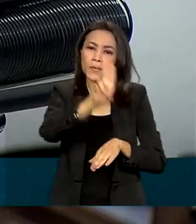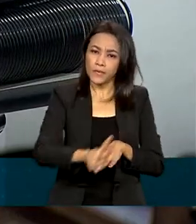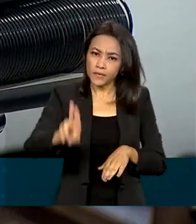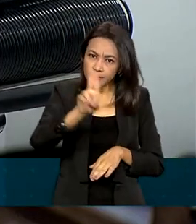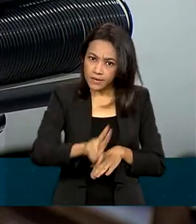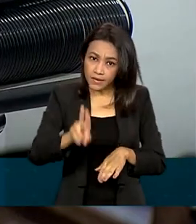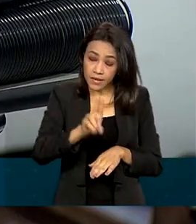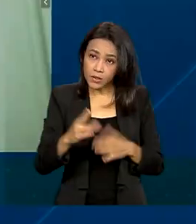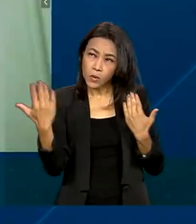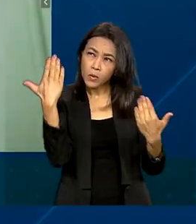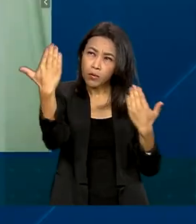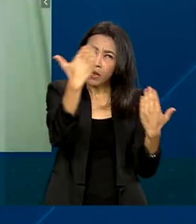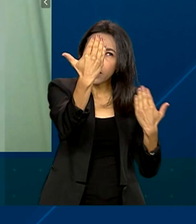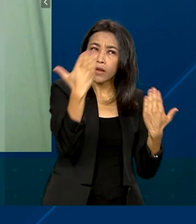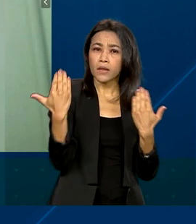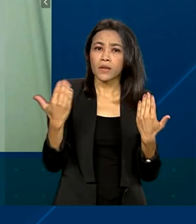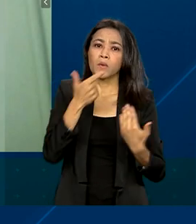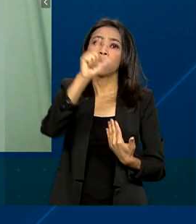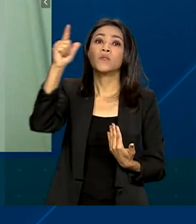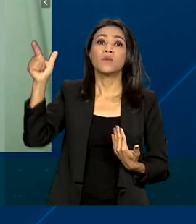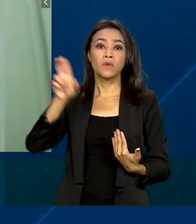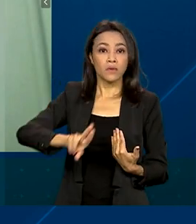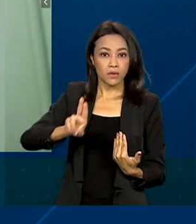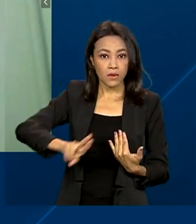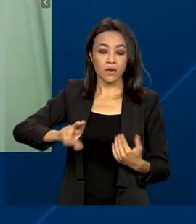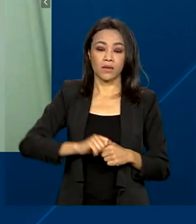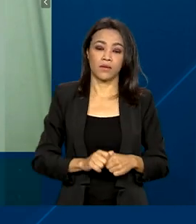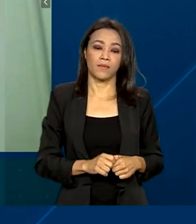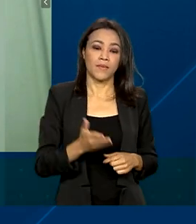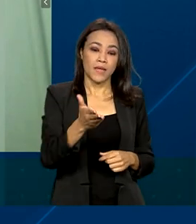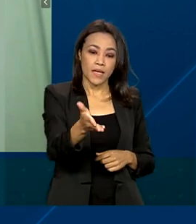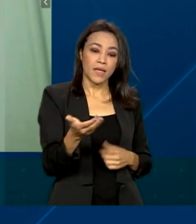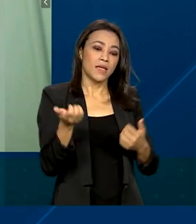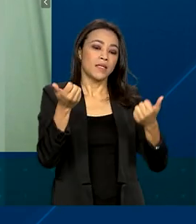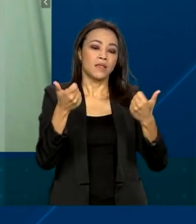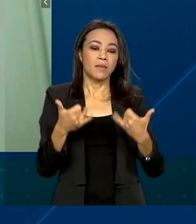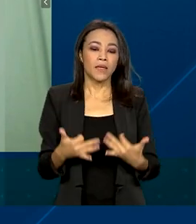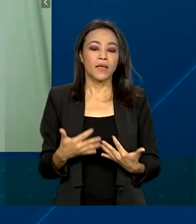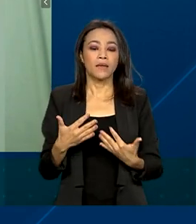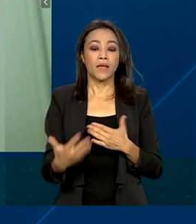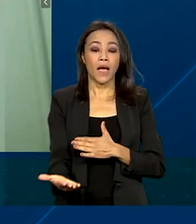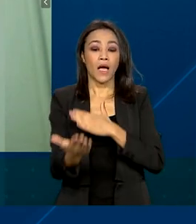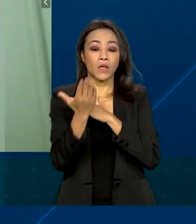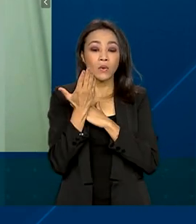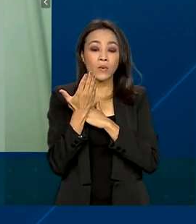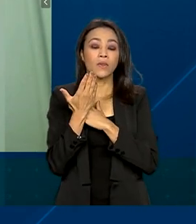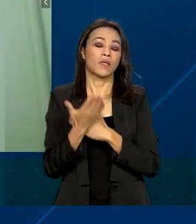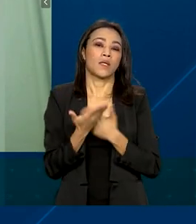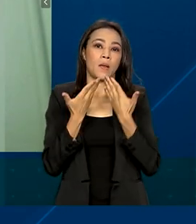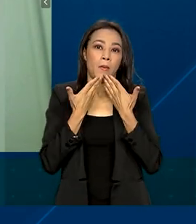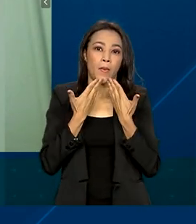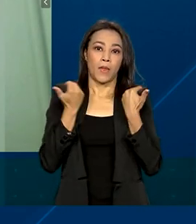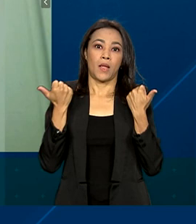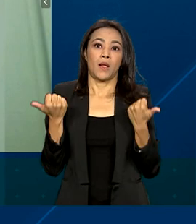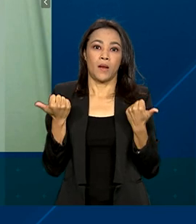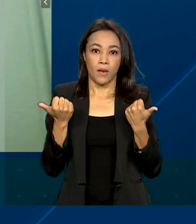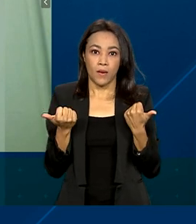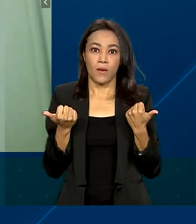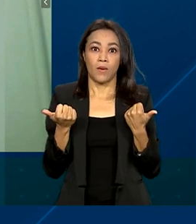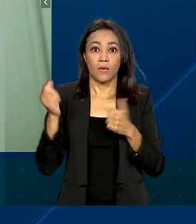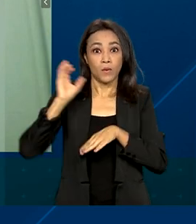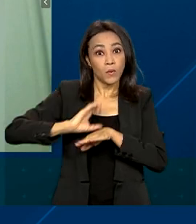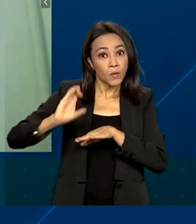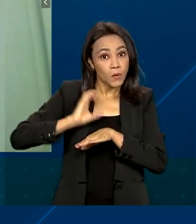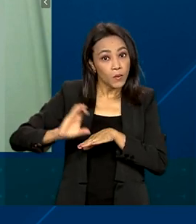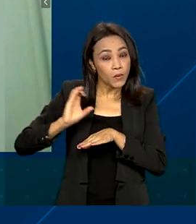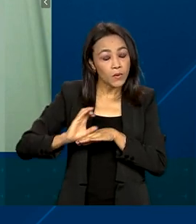relação às outras. Ele acaba ajudando na melhoria do curso. Por